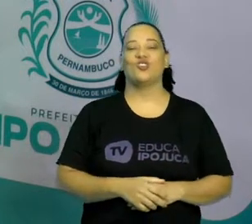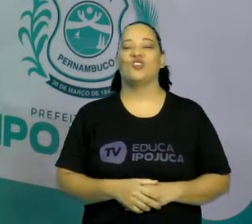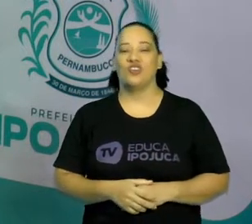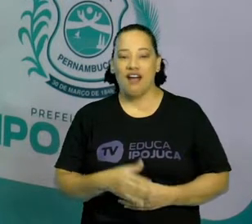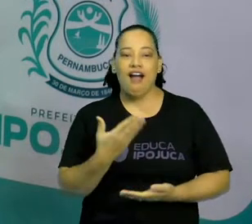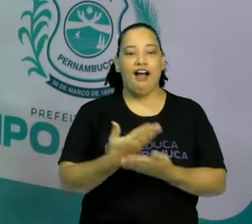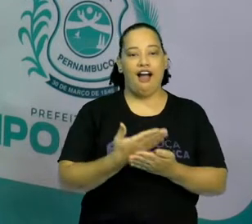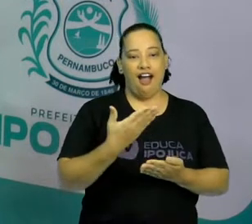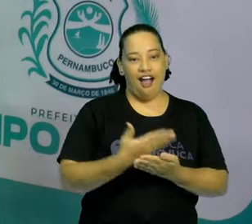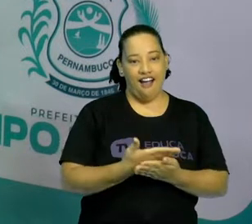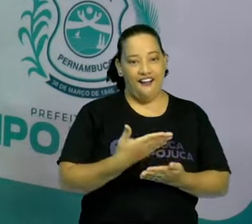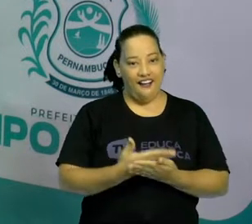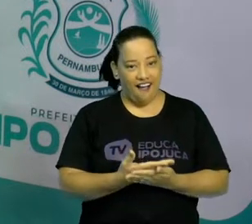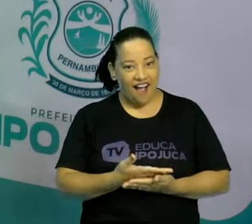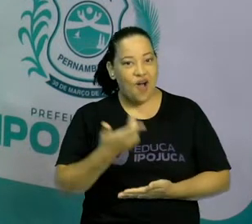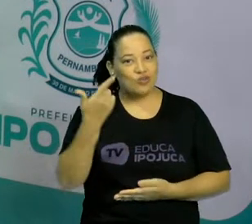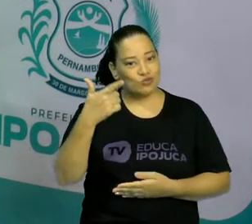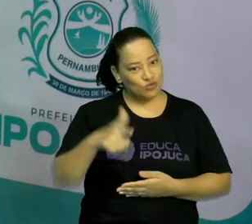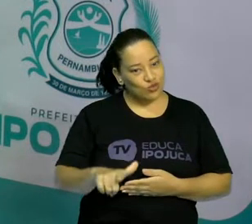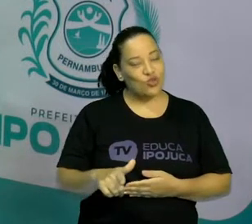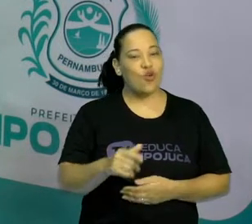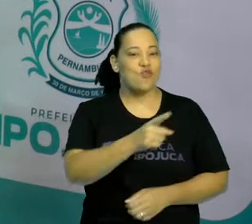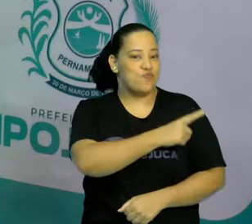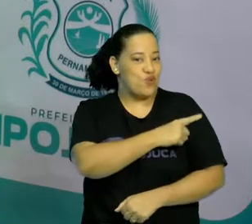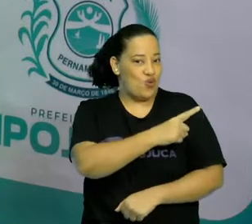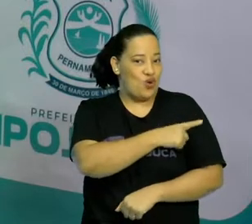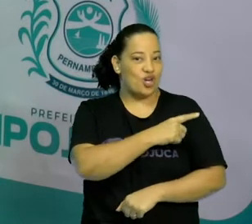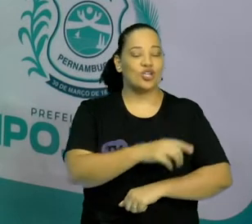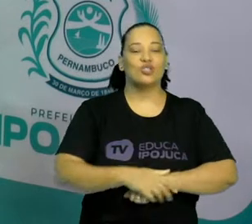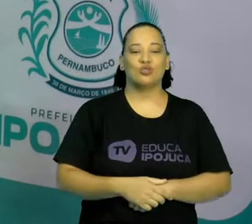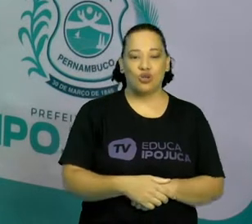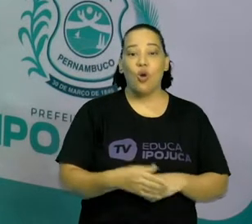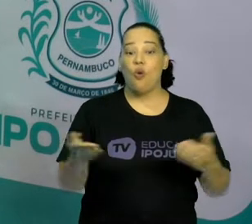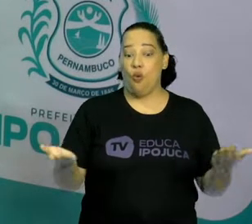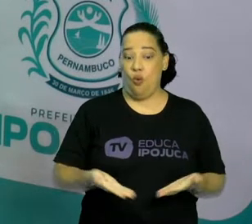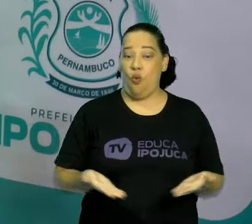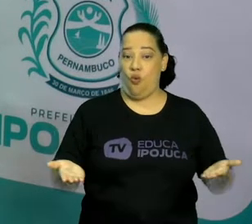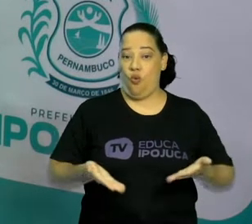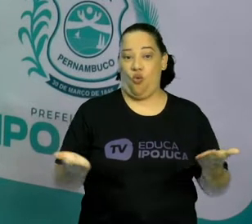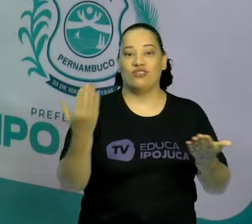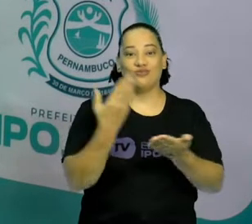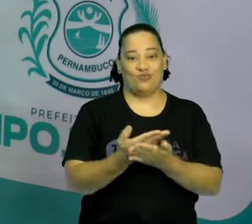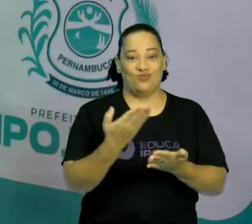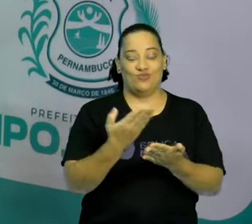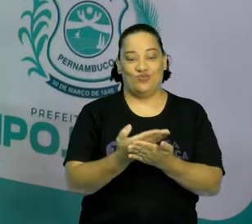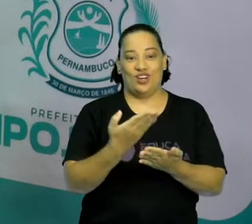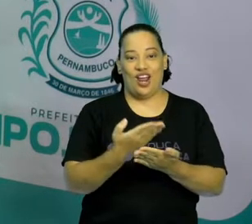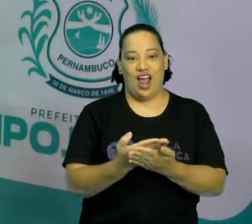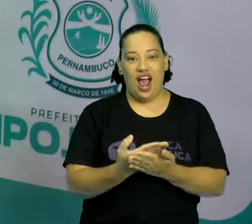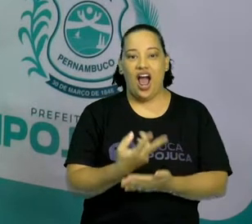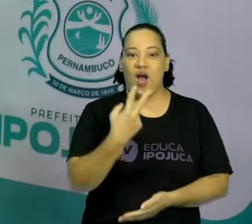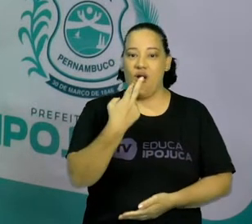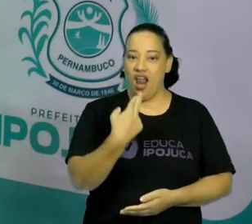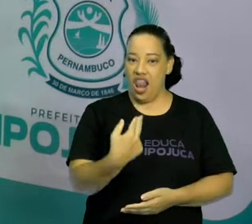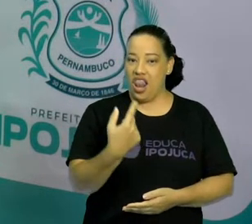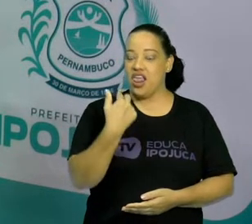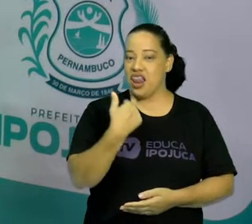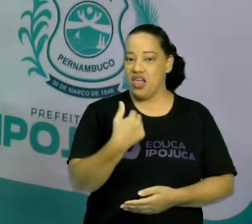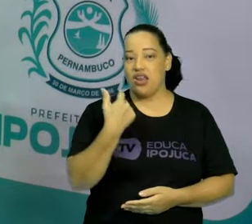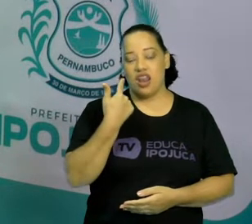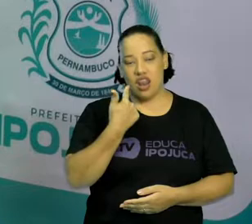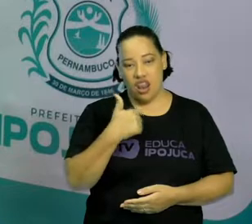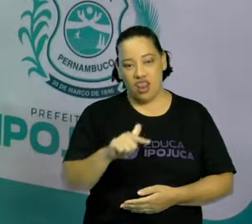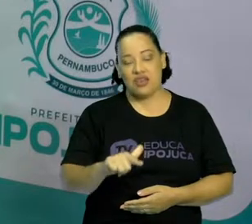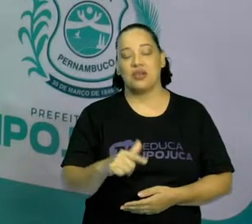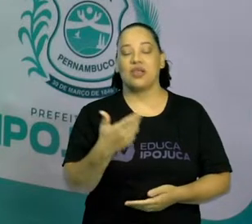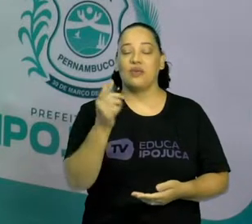mais uma aula para os alunos do primeiro ano e hoje a nossa aula é de língua portuguesa